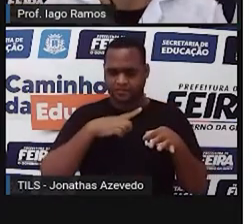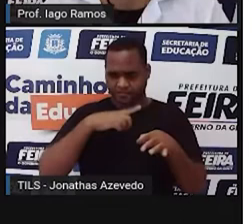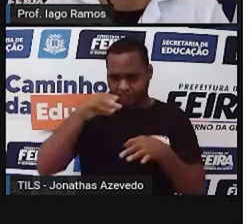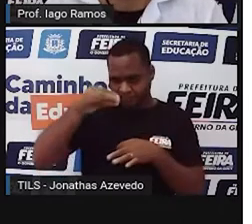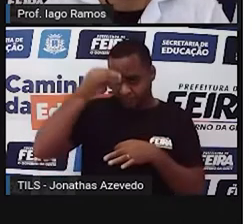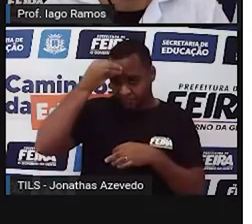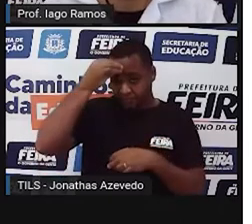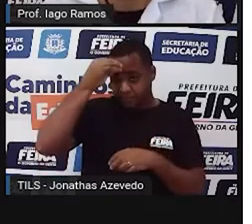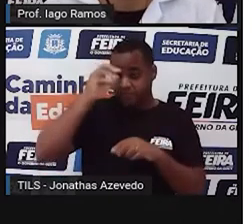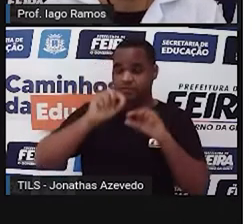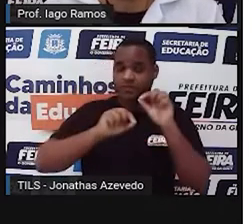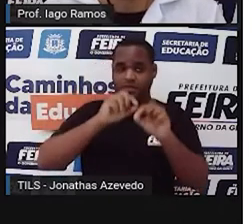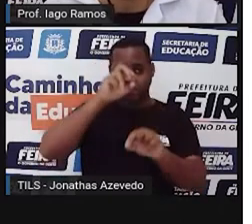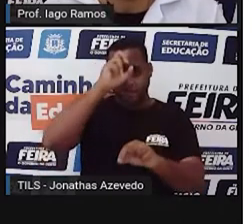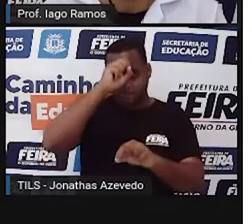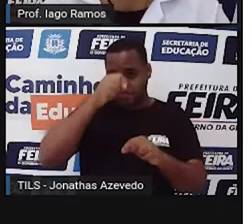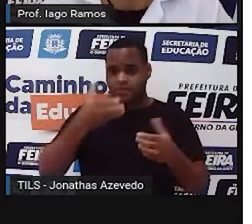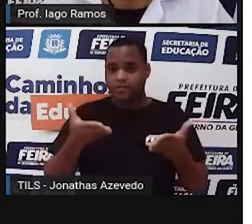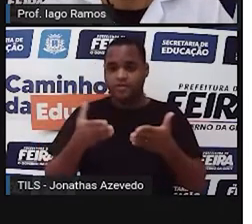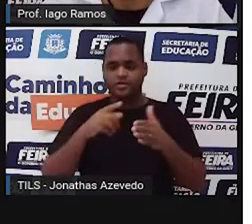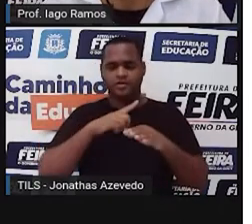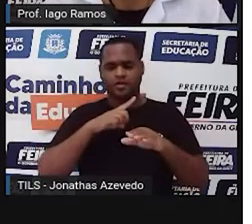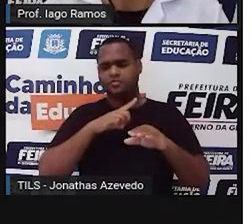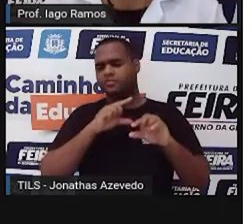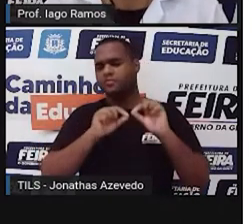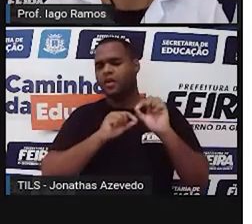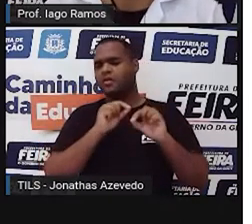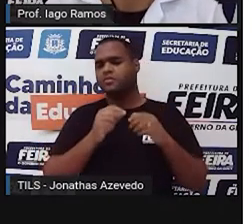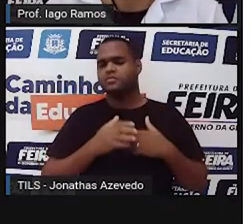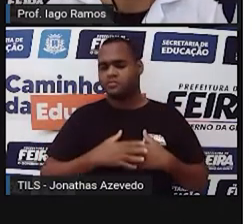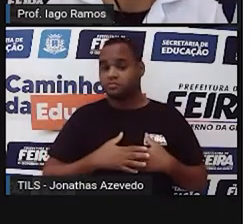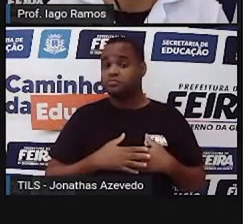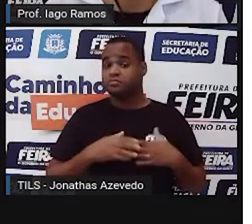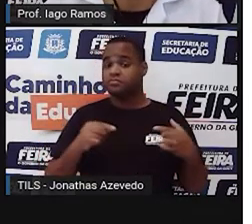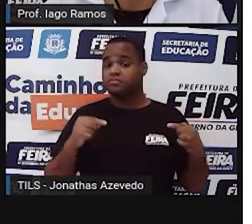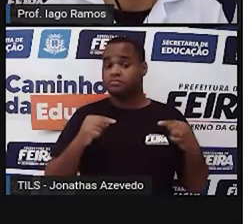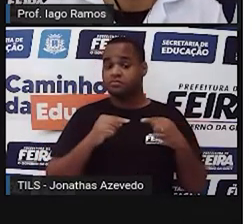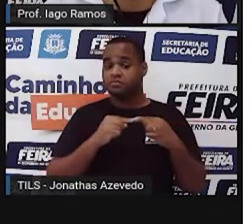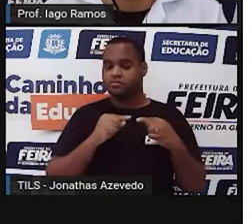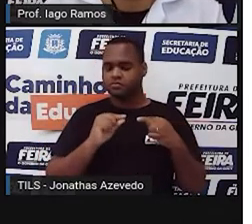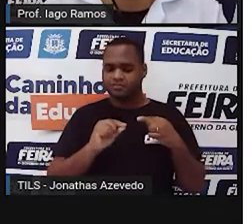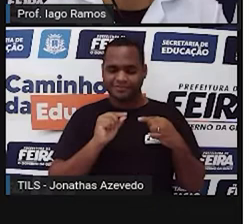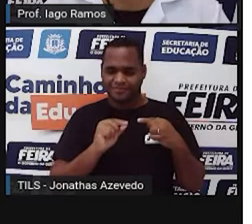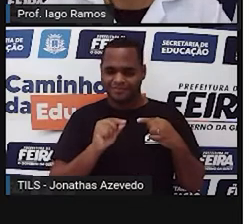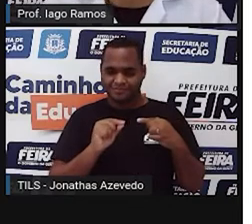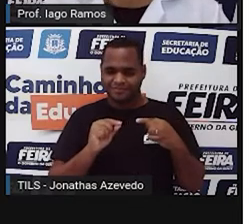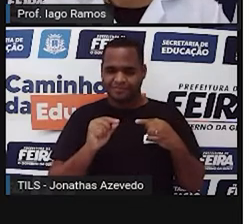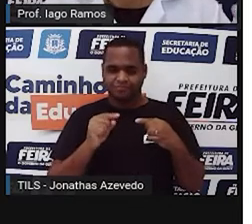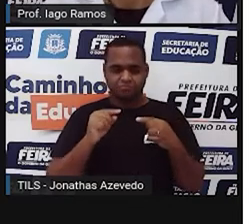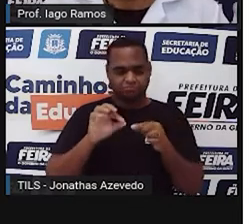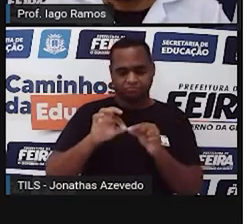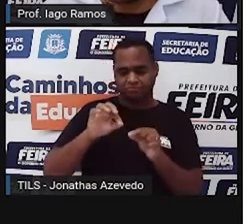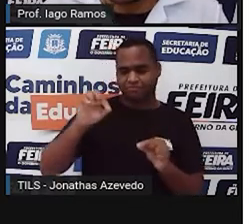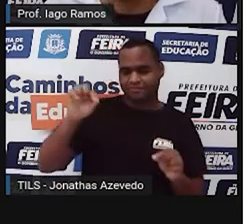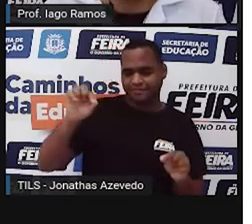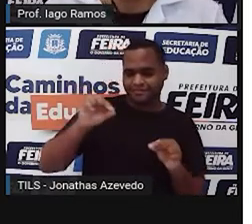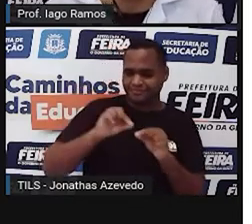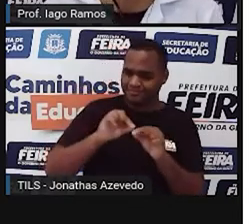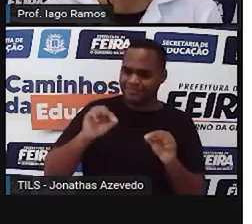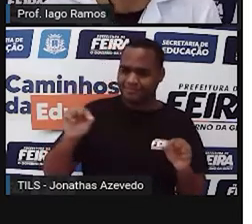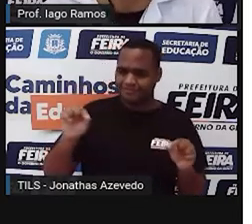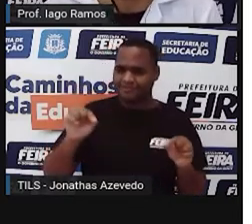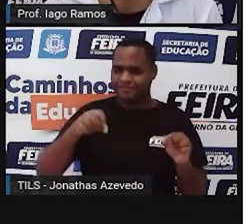cabeça o que é que a gente vai aprender nessa aula, tem a ver, né? Com medidas. Pois é,